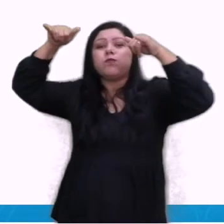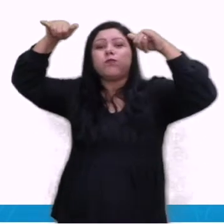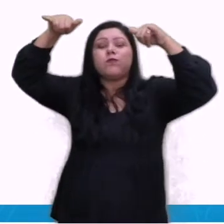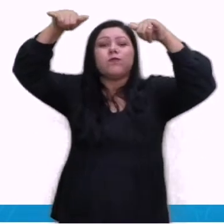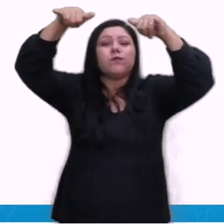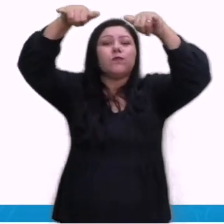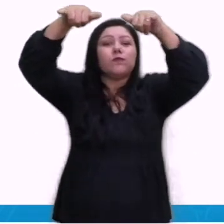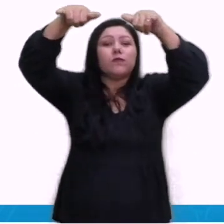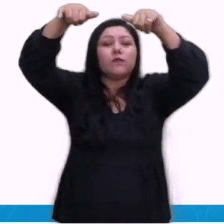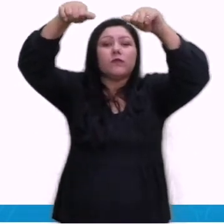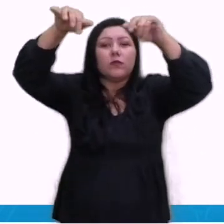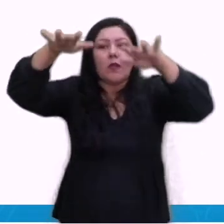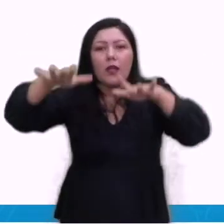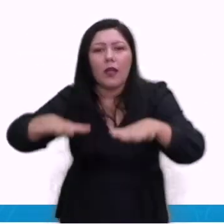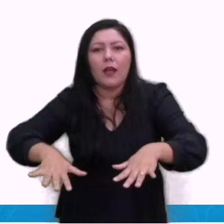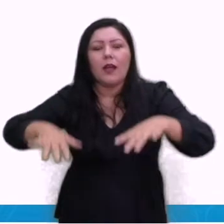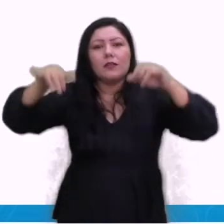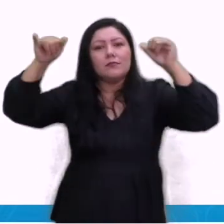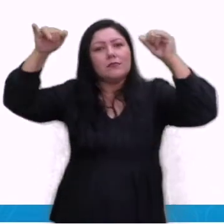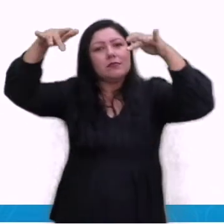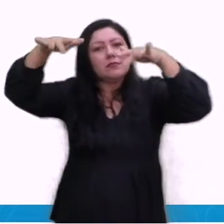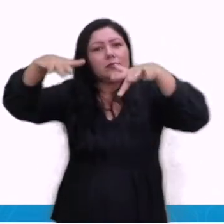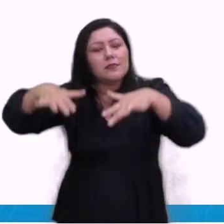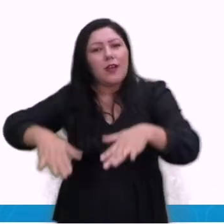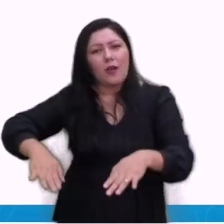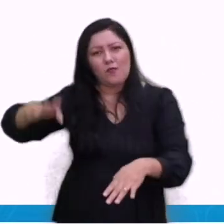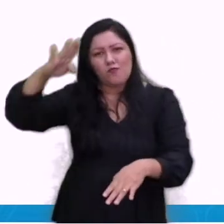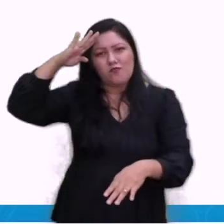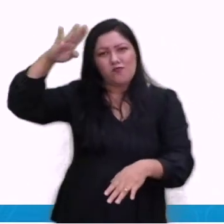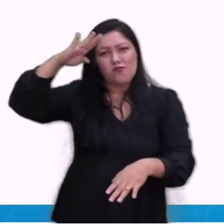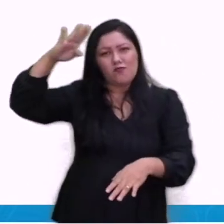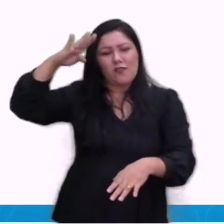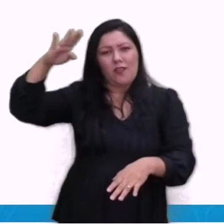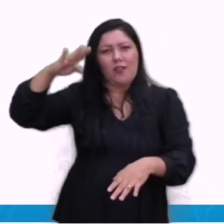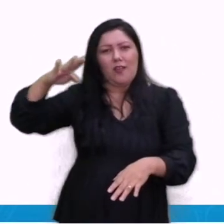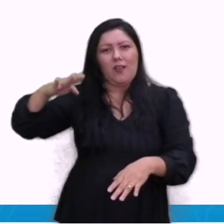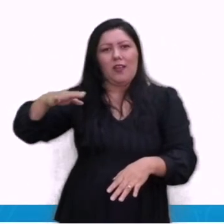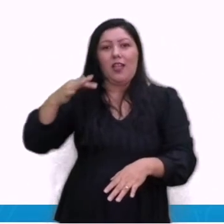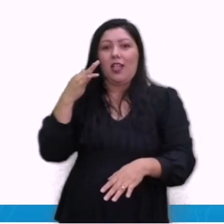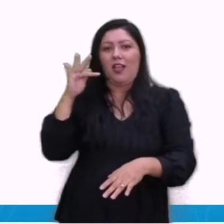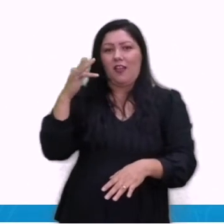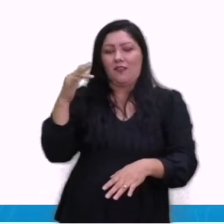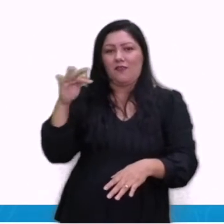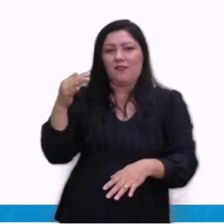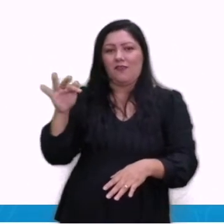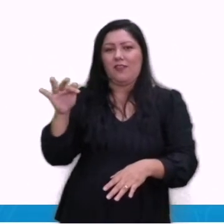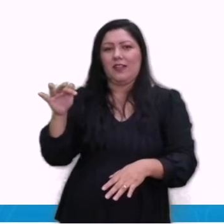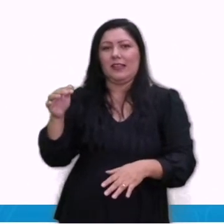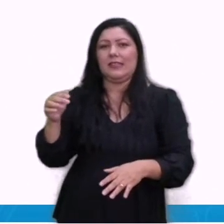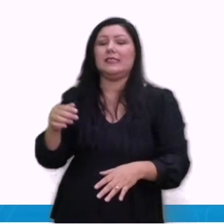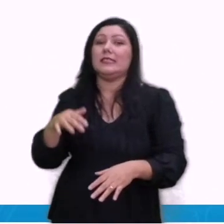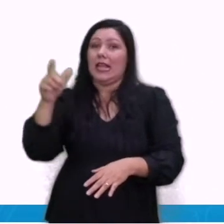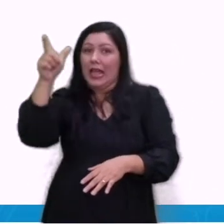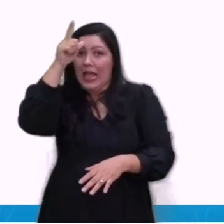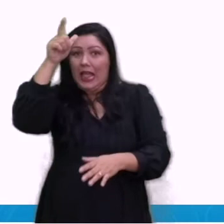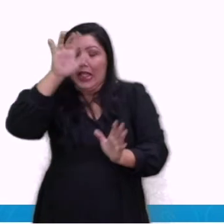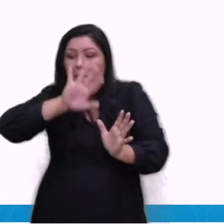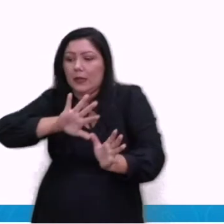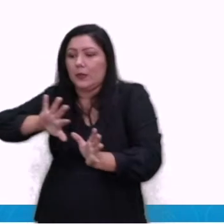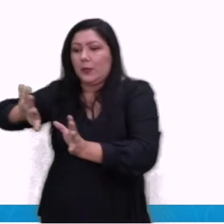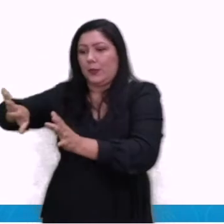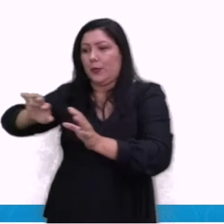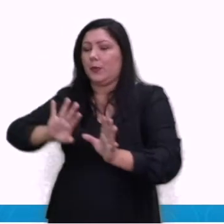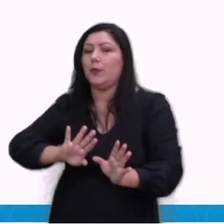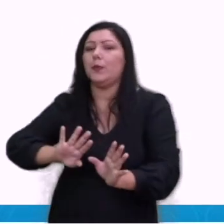França, que provoca o recuo dos alemães e a libertação dos franceses.